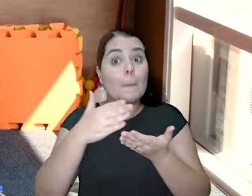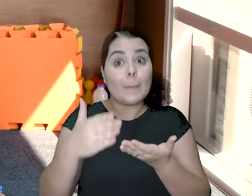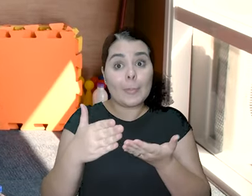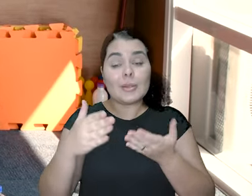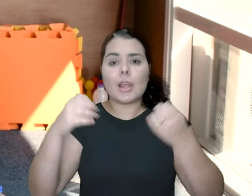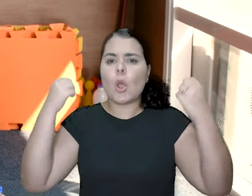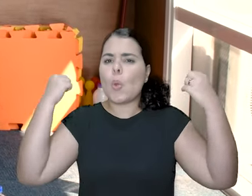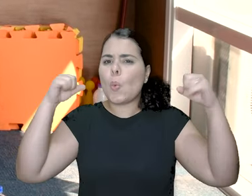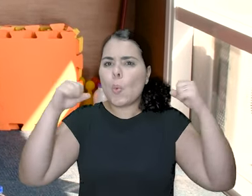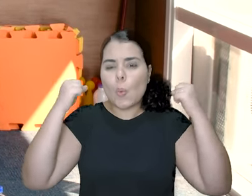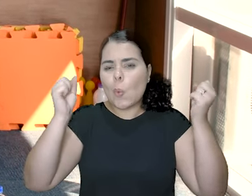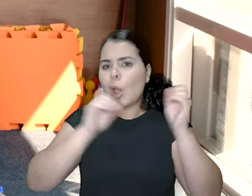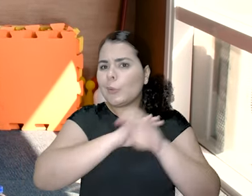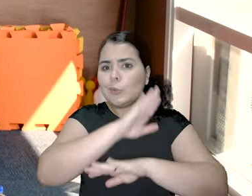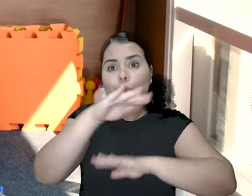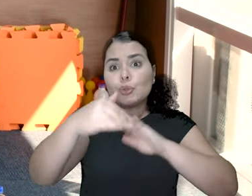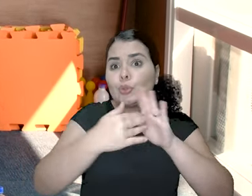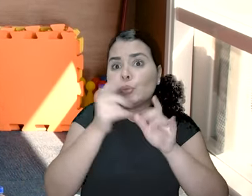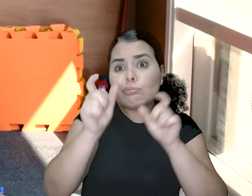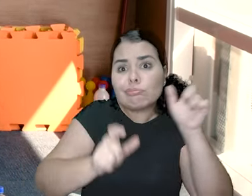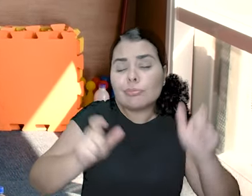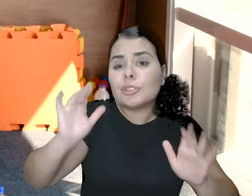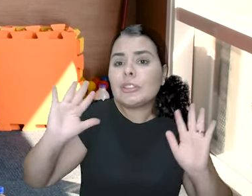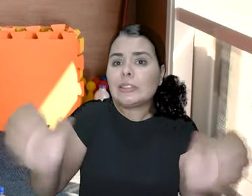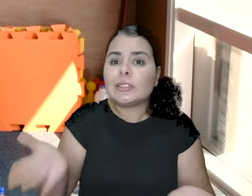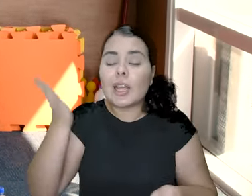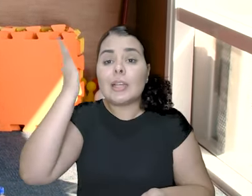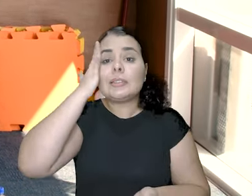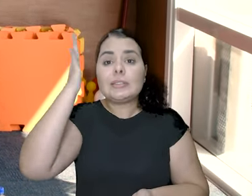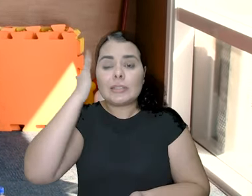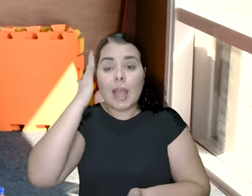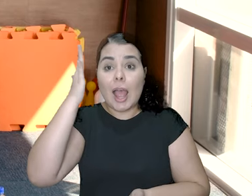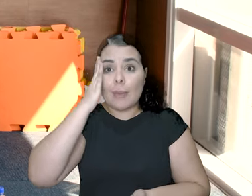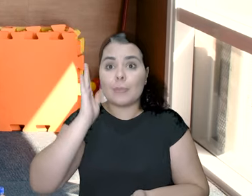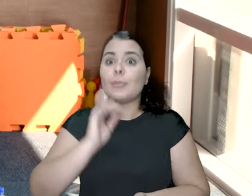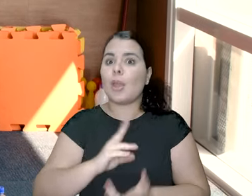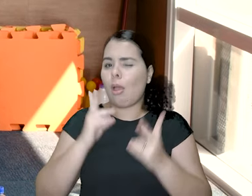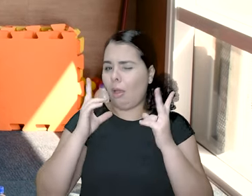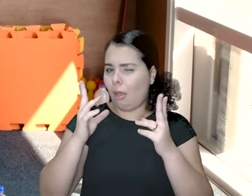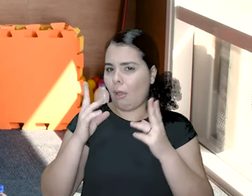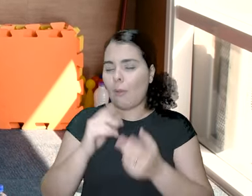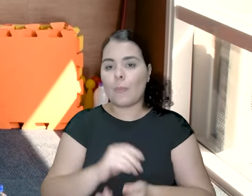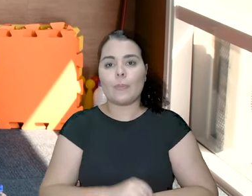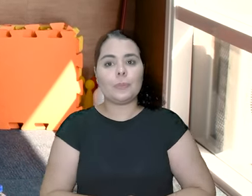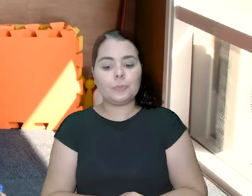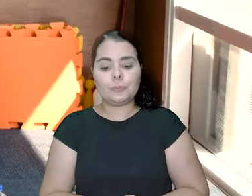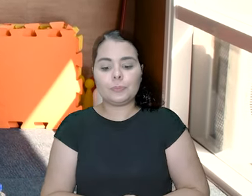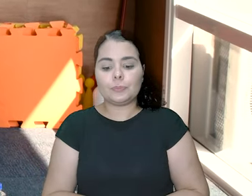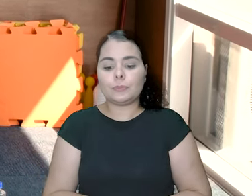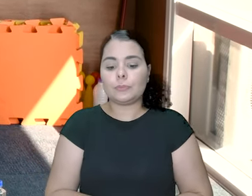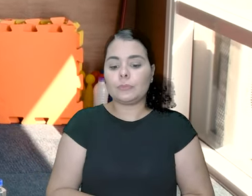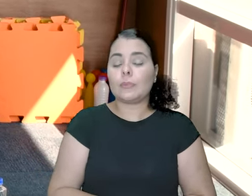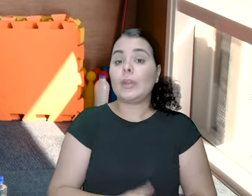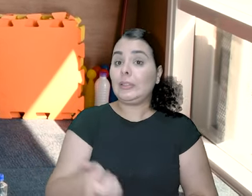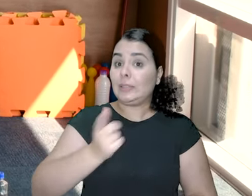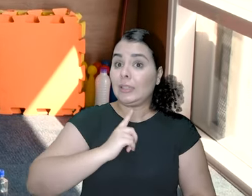A gente vai começar com um exercício que todo mundo sabe fazer. É o clássico, que é o polichinela.